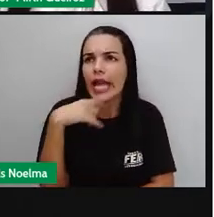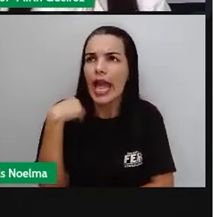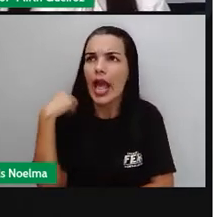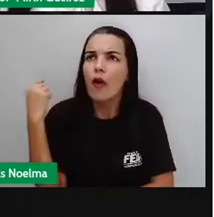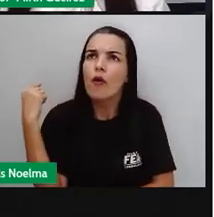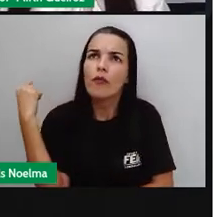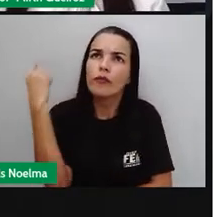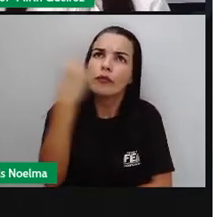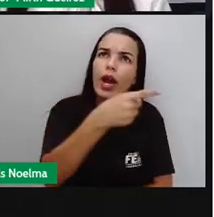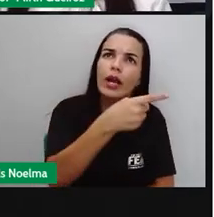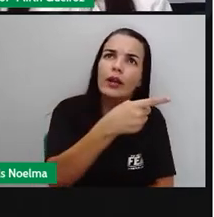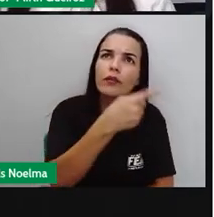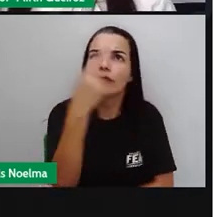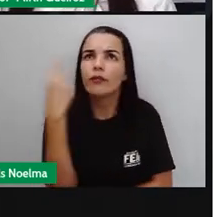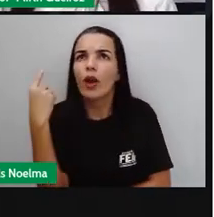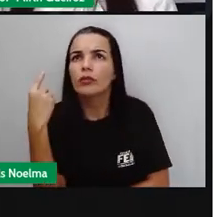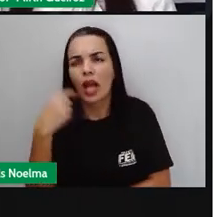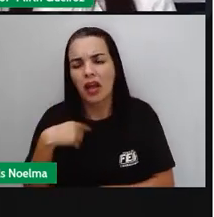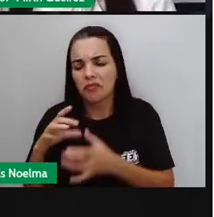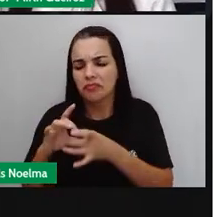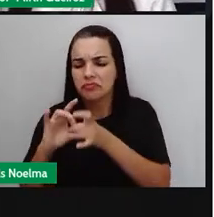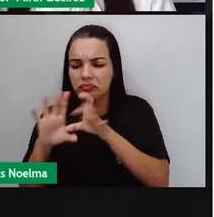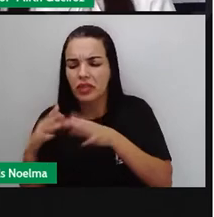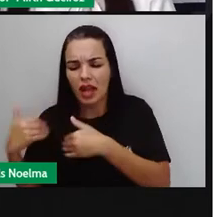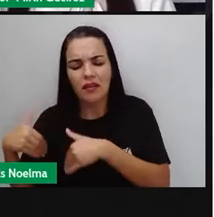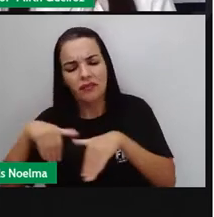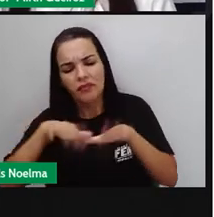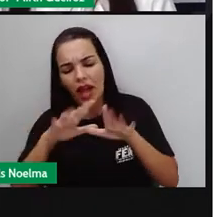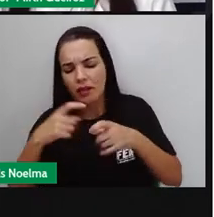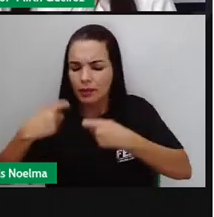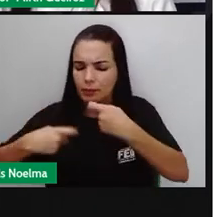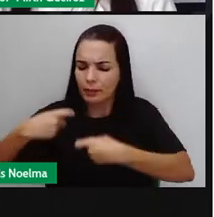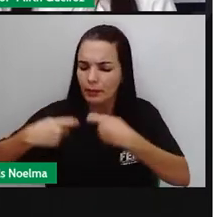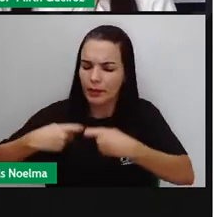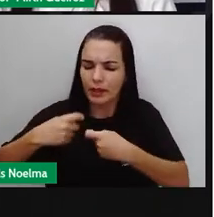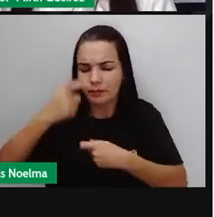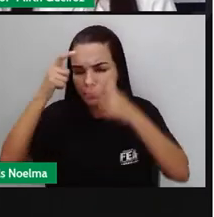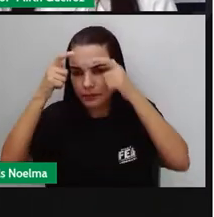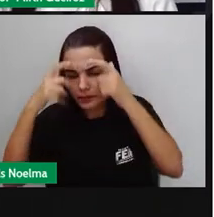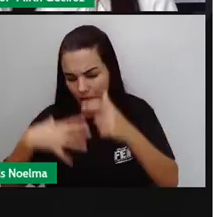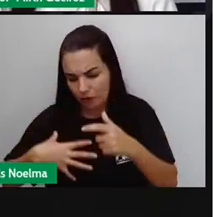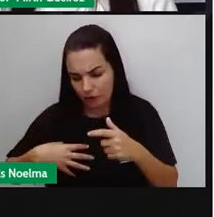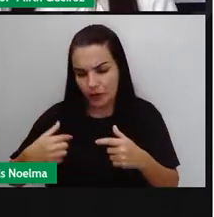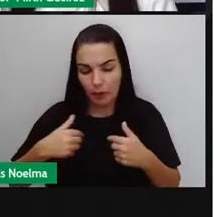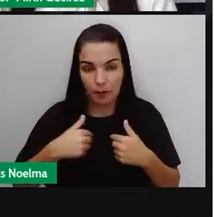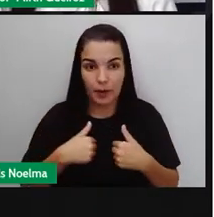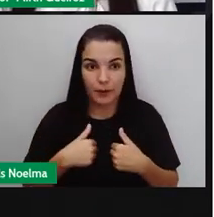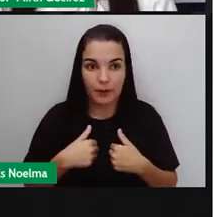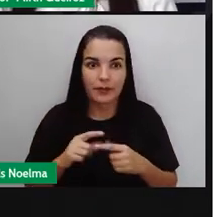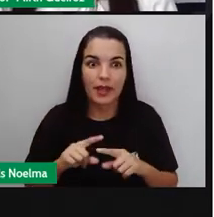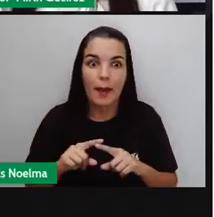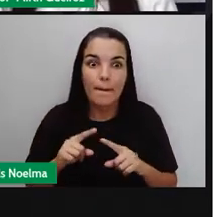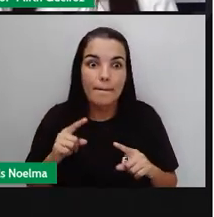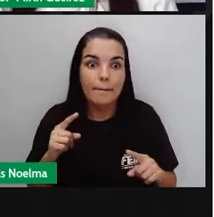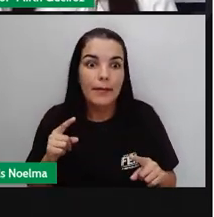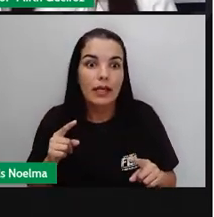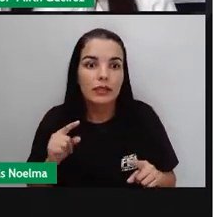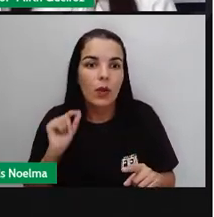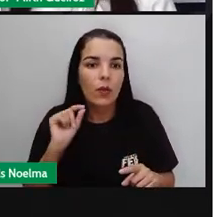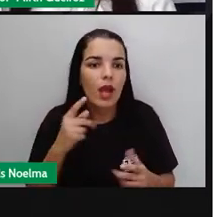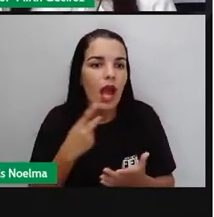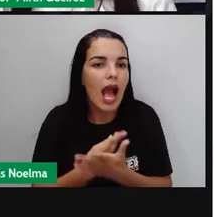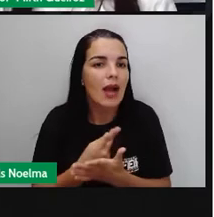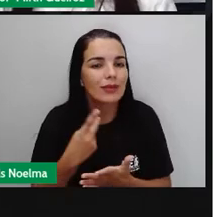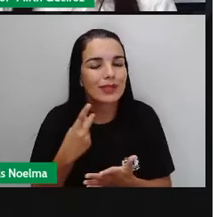voltar, ele não vai morrer, então vou deixar, né? Vou deixar o príncipe ir para a guerra. Só que o que aconteceu? O